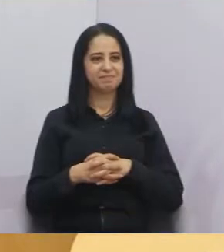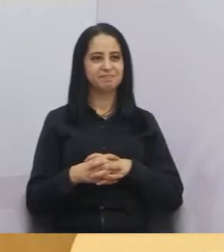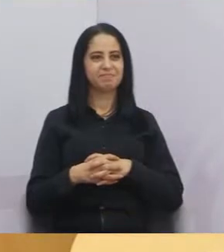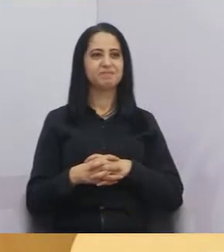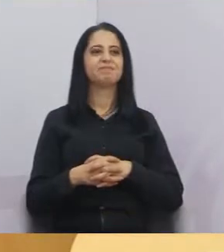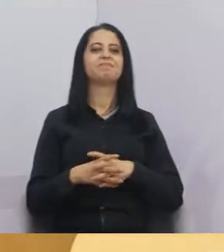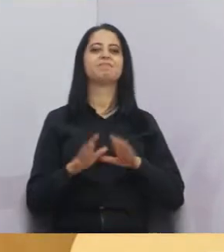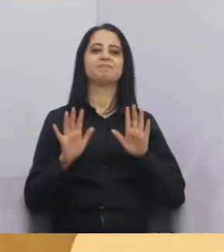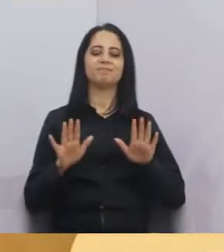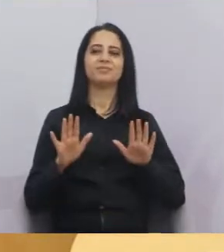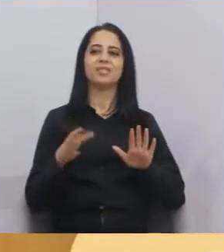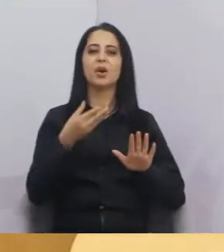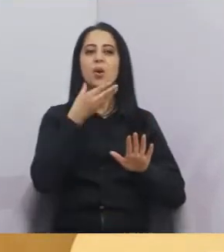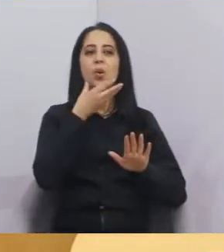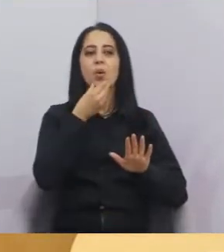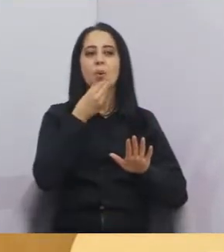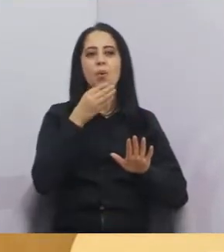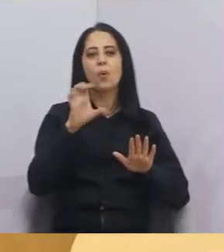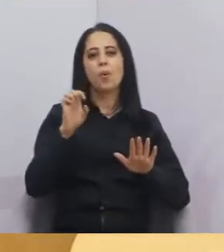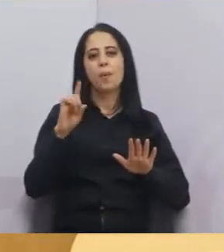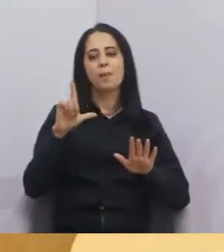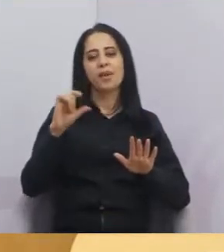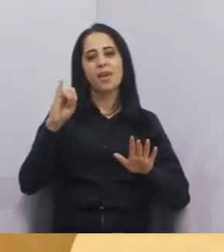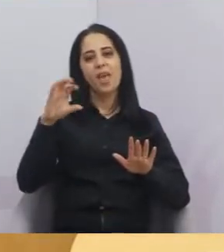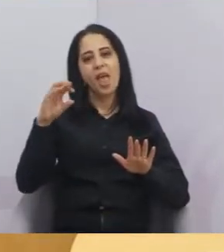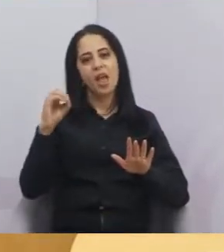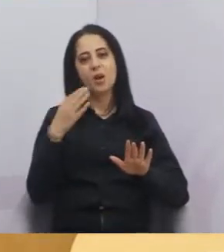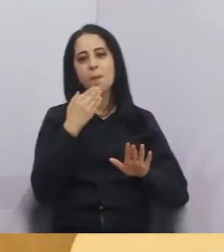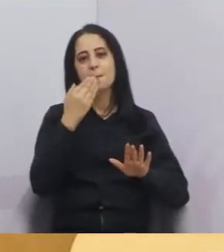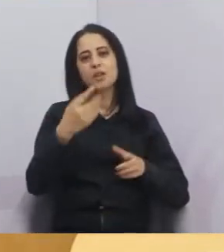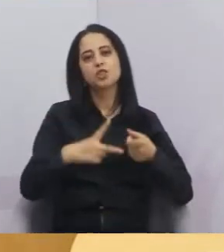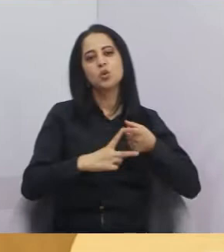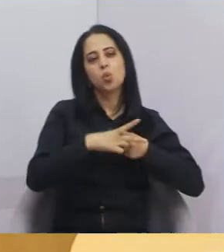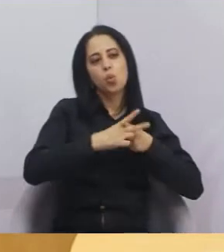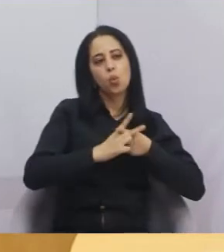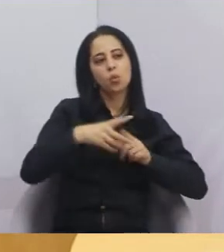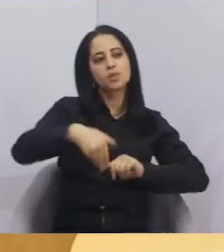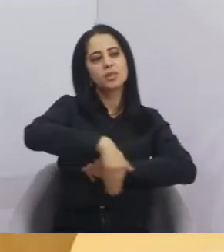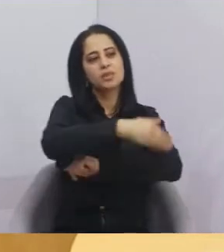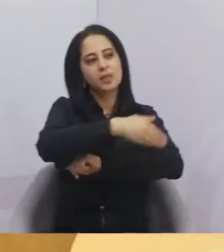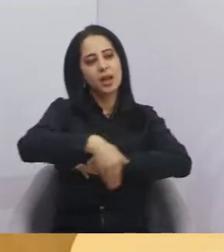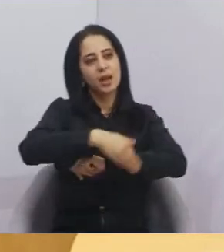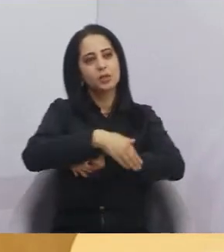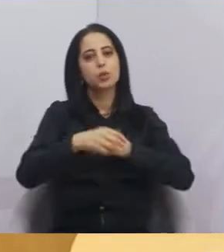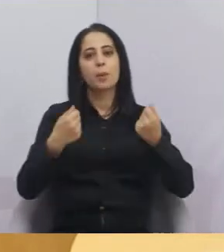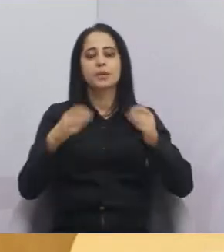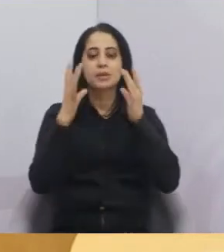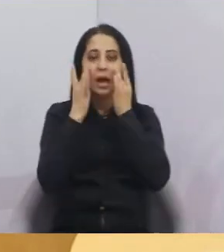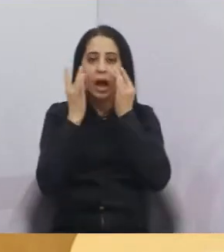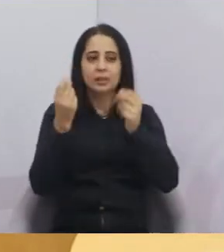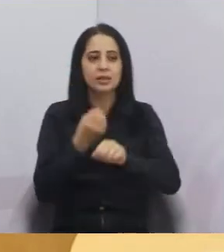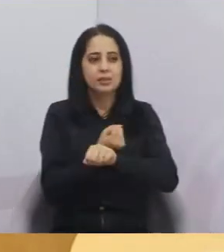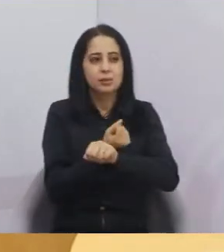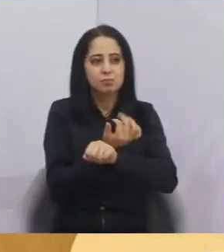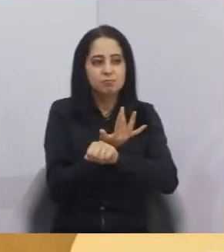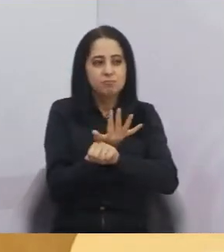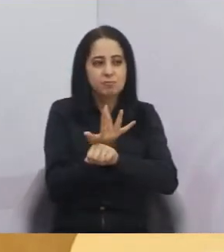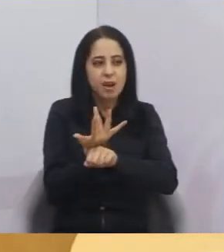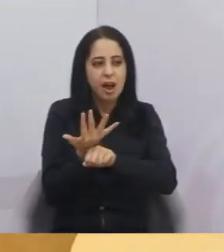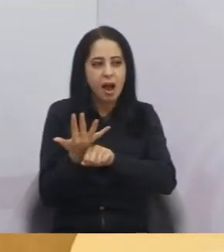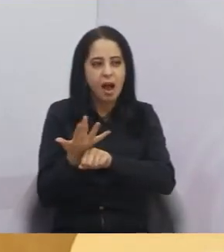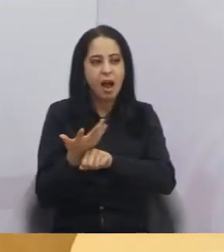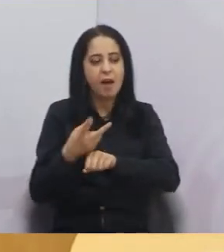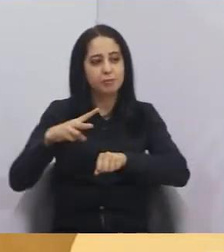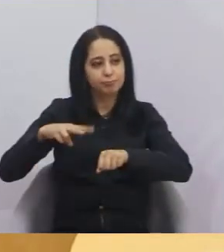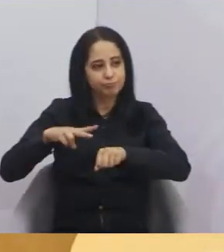Isso aí, o senhor Hélio está pedindo aí a manutenção lá, lá no Bela Vista. Dá uma atenção lá nos matos, está tendo a capina elétrica